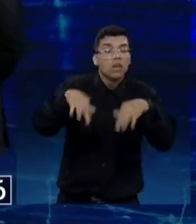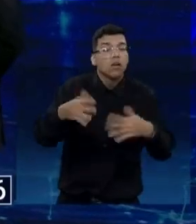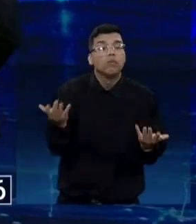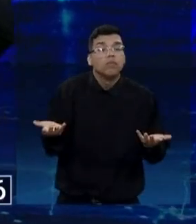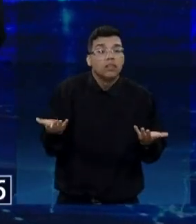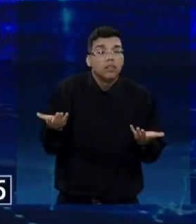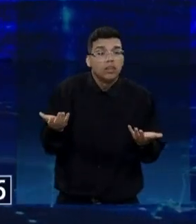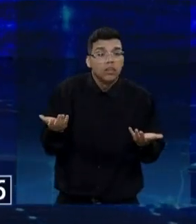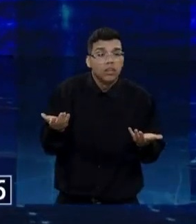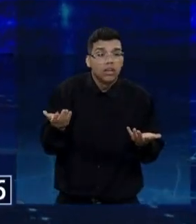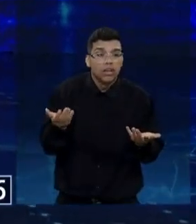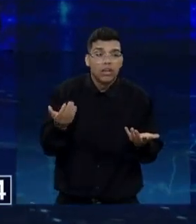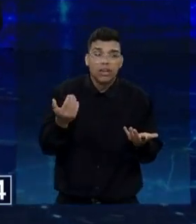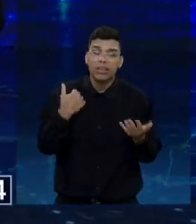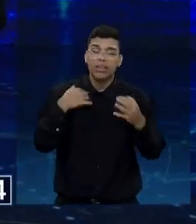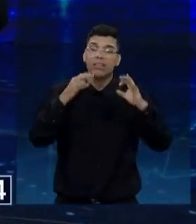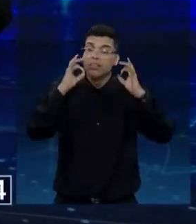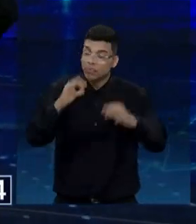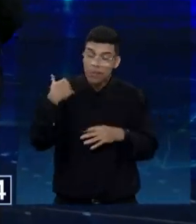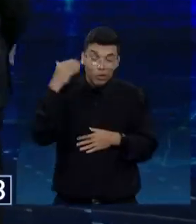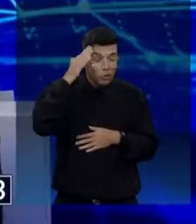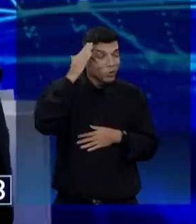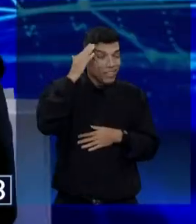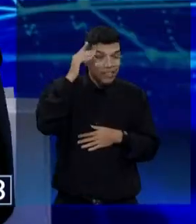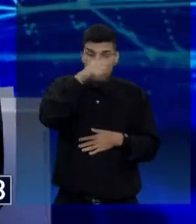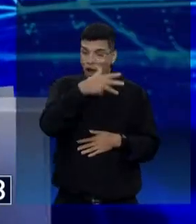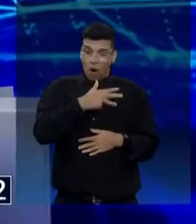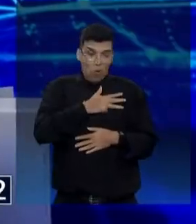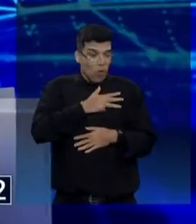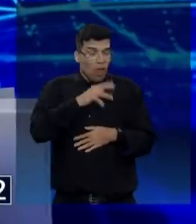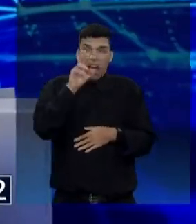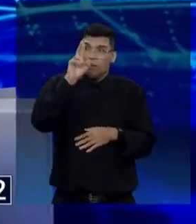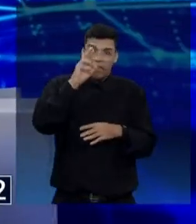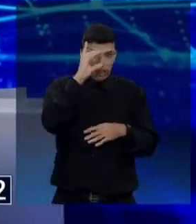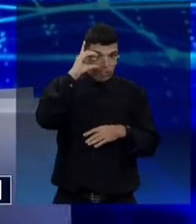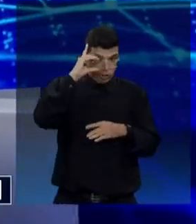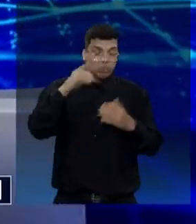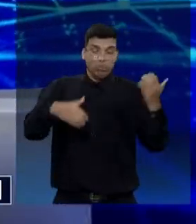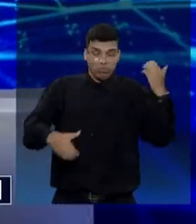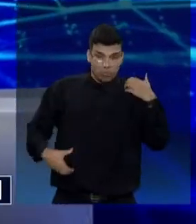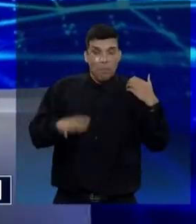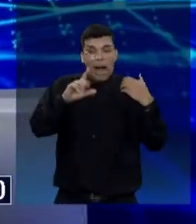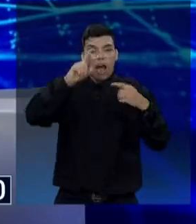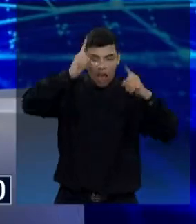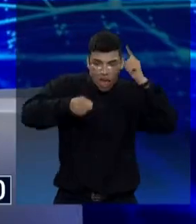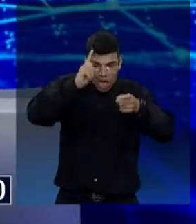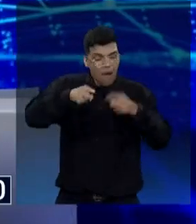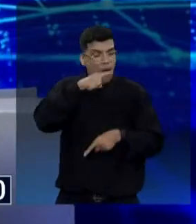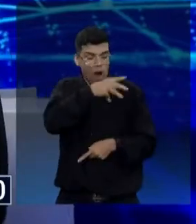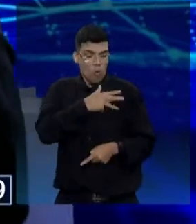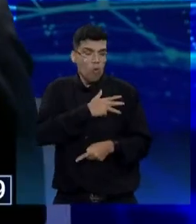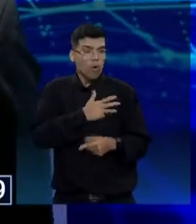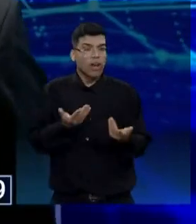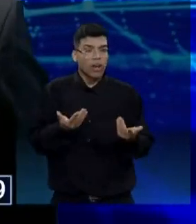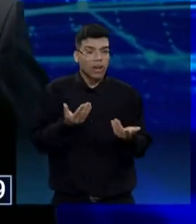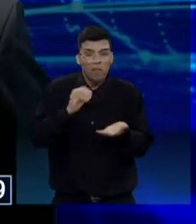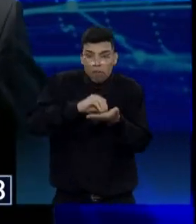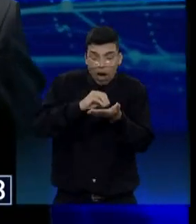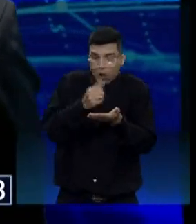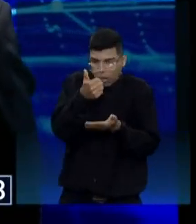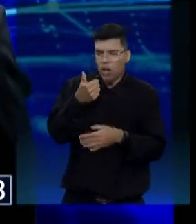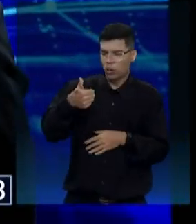Quem está mentindo? Por que em seis anos não concluiu, já que faltava apenas 12%?